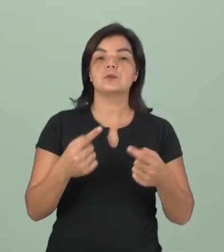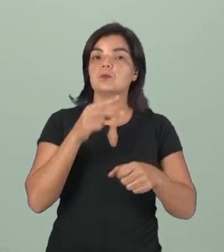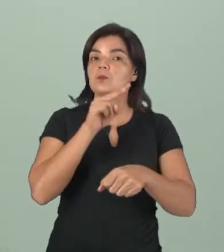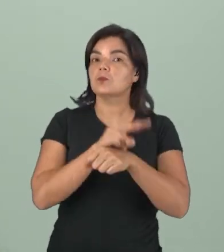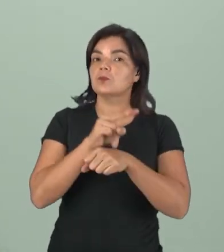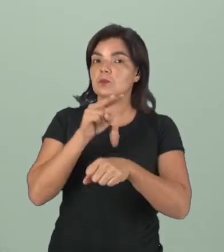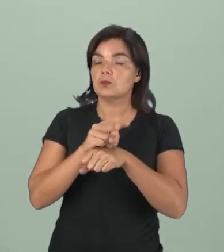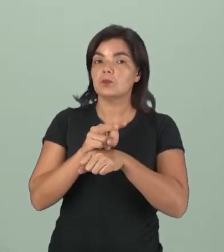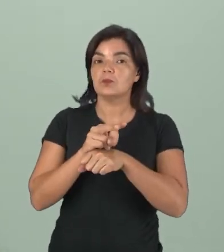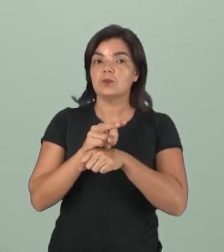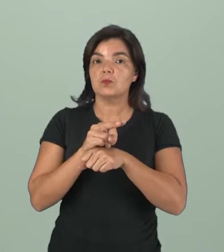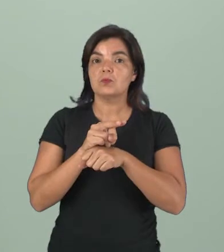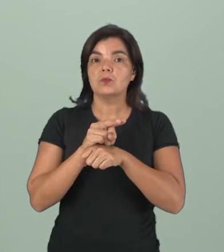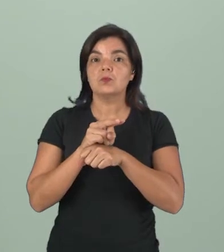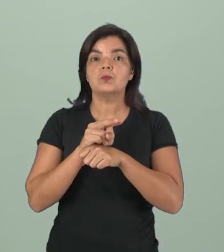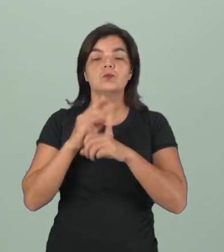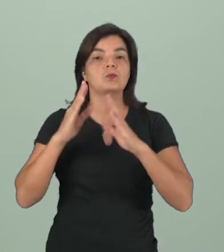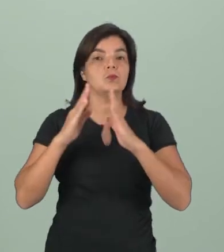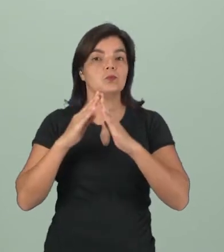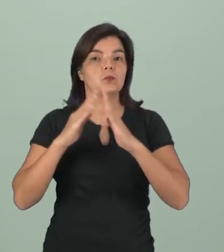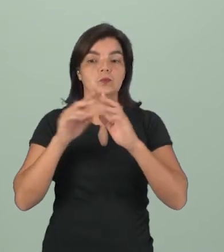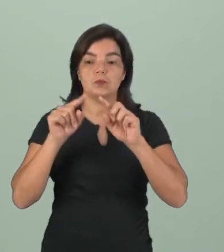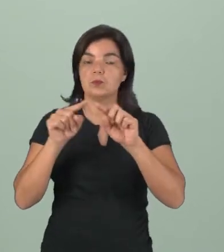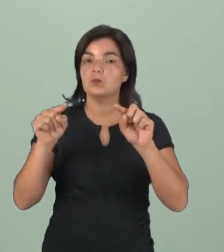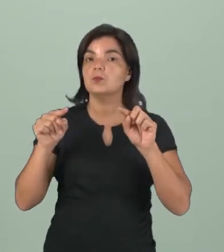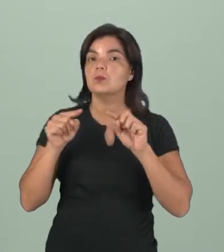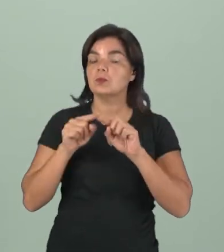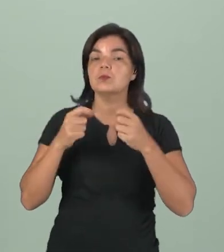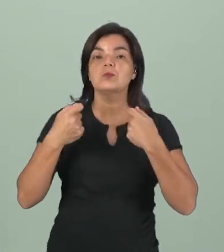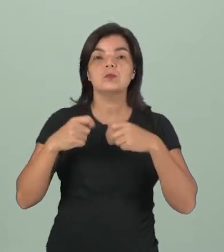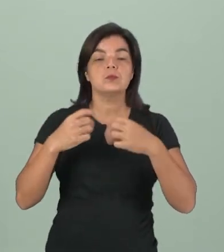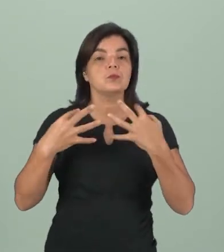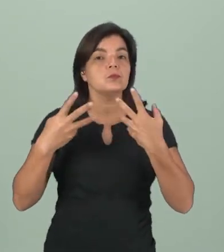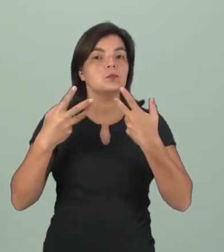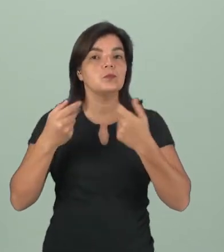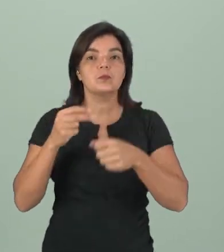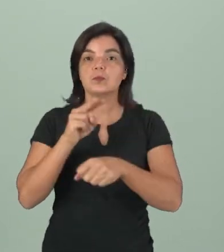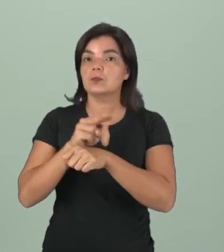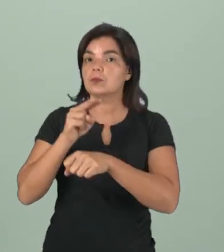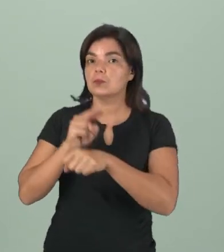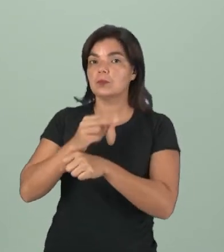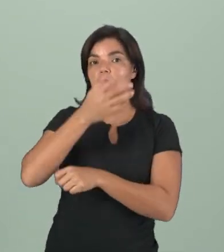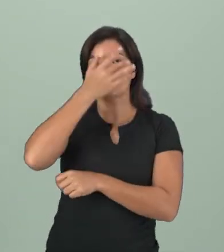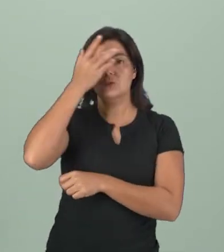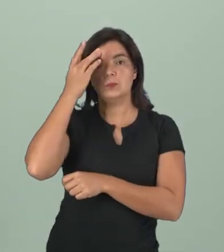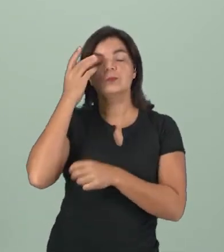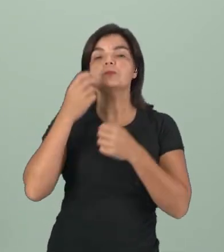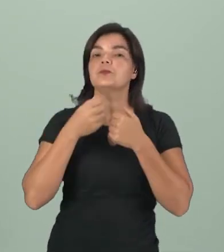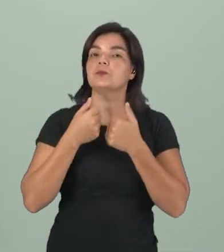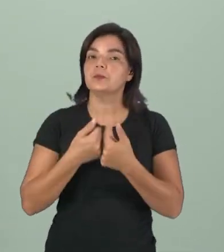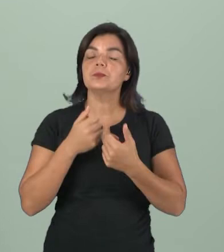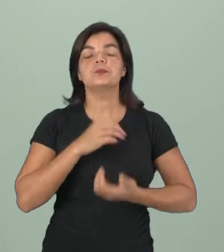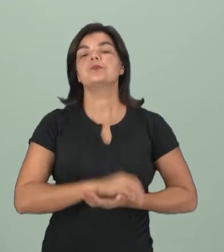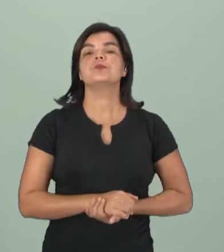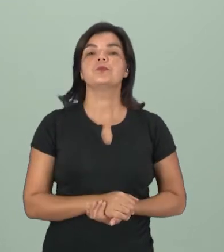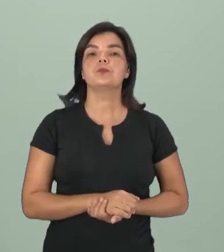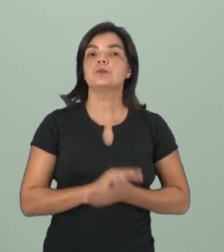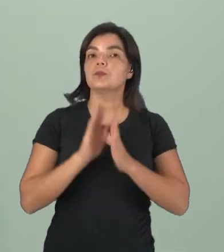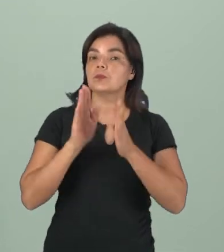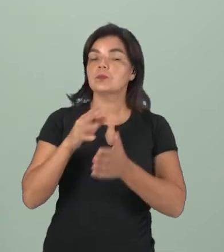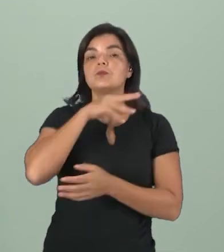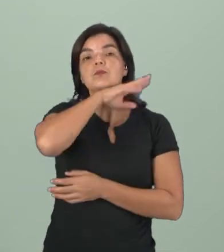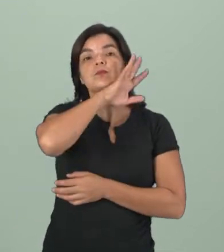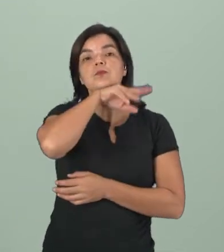criados em cativeiros, eles necessitam de todos os cuidados dos seres humanos. Muito bem. Já os